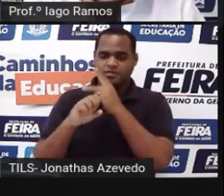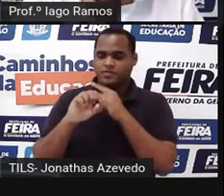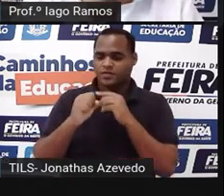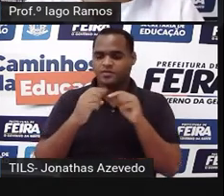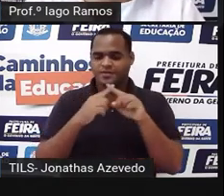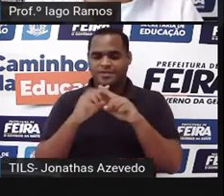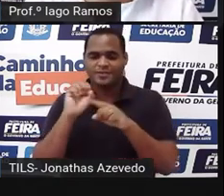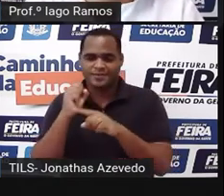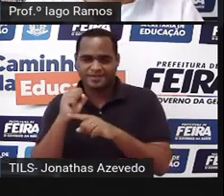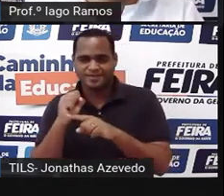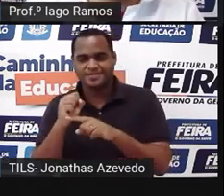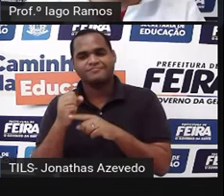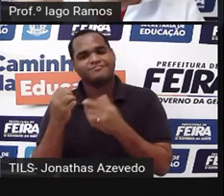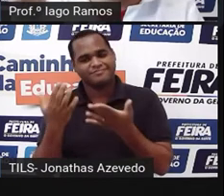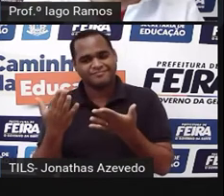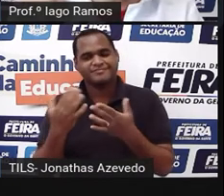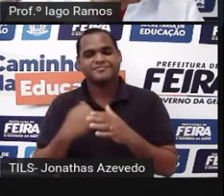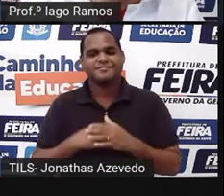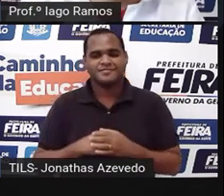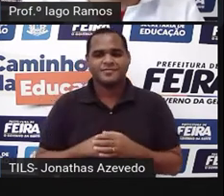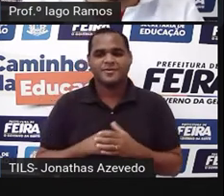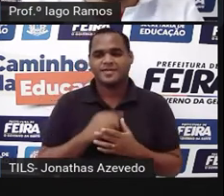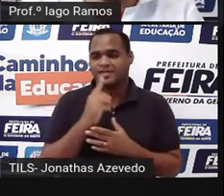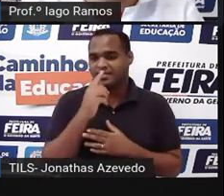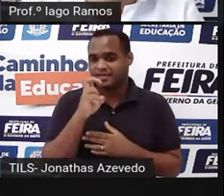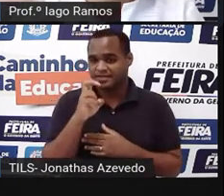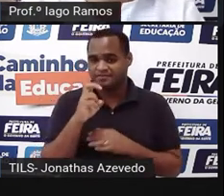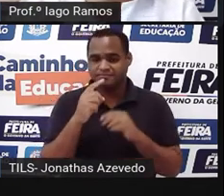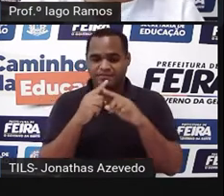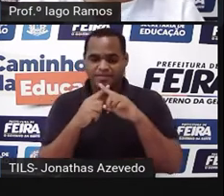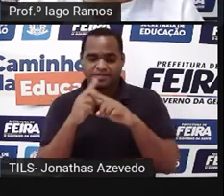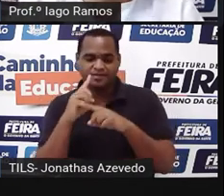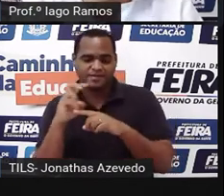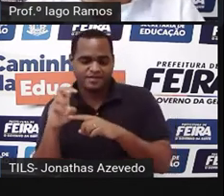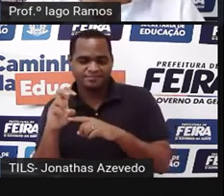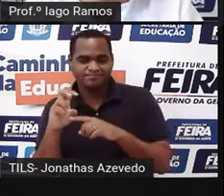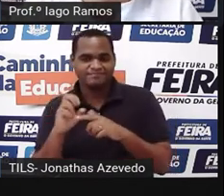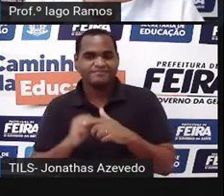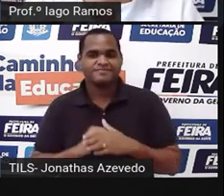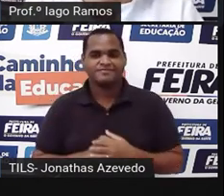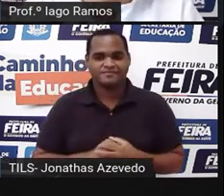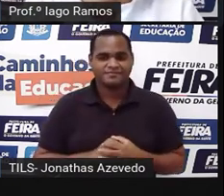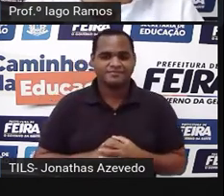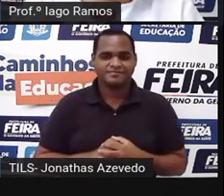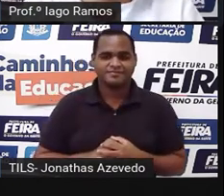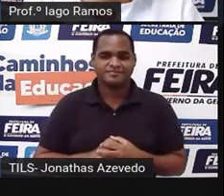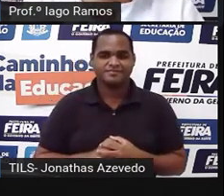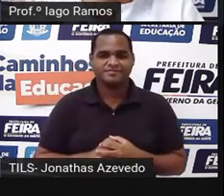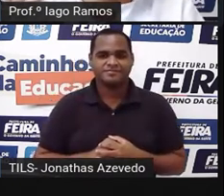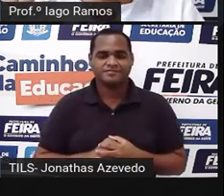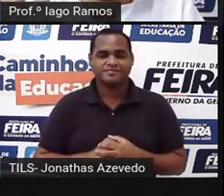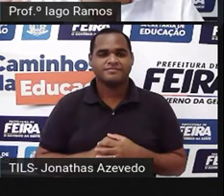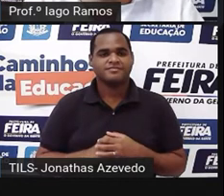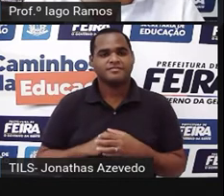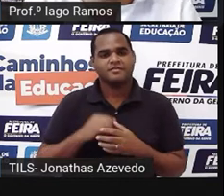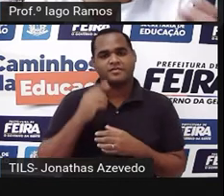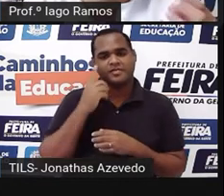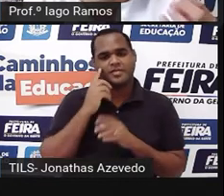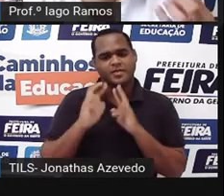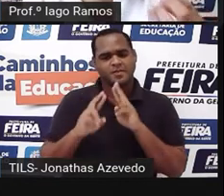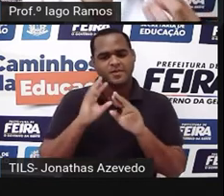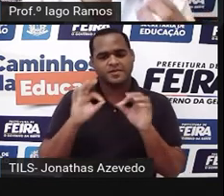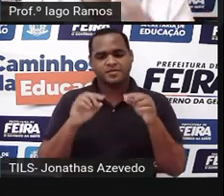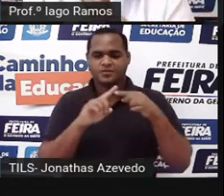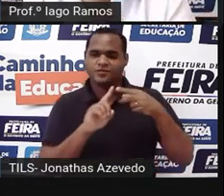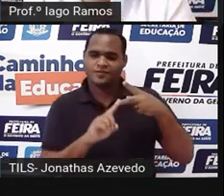8, depois 15 elevado a 15, que é 15 vezes 15. E aí os resultados dessas